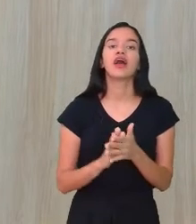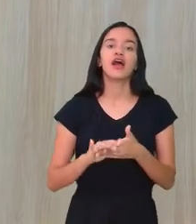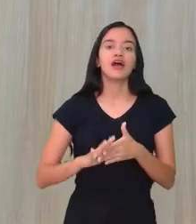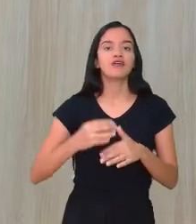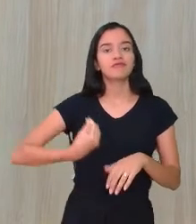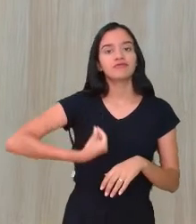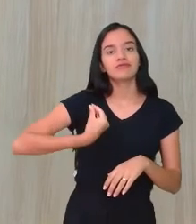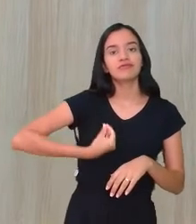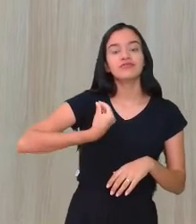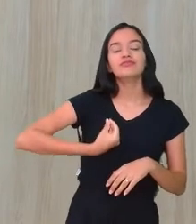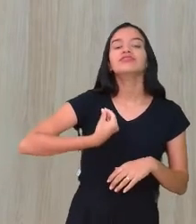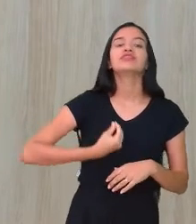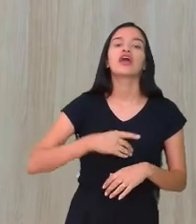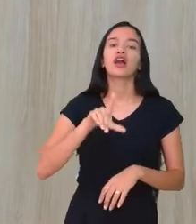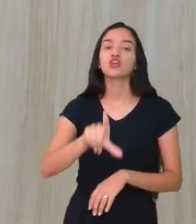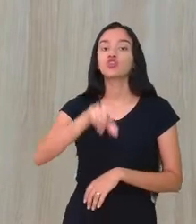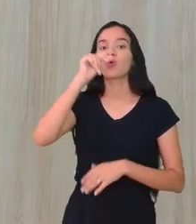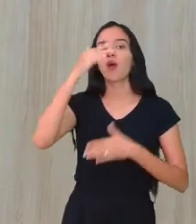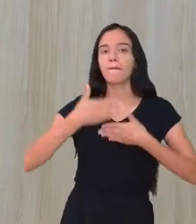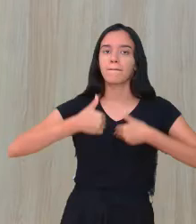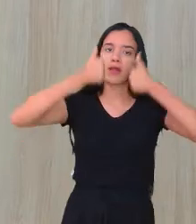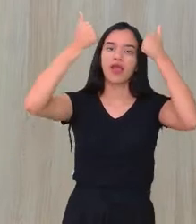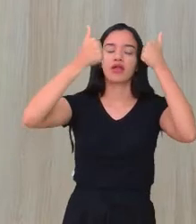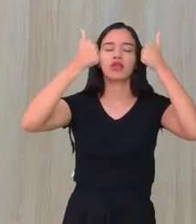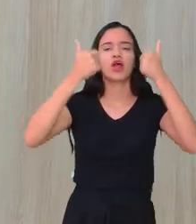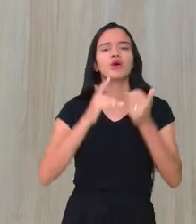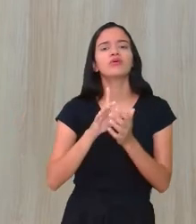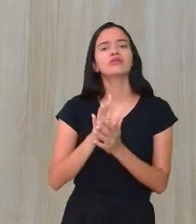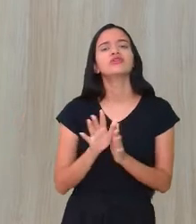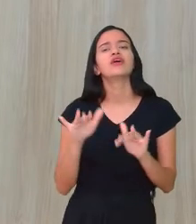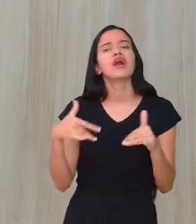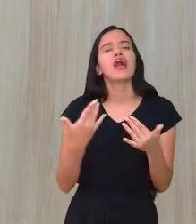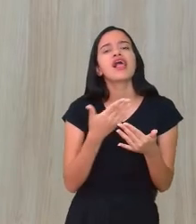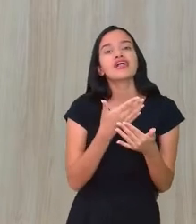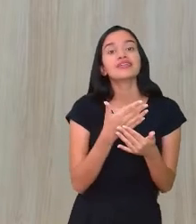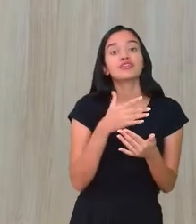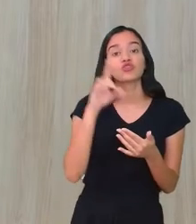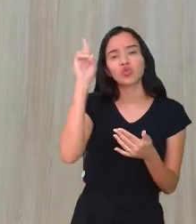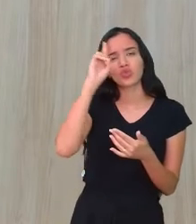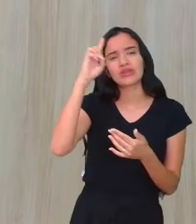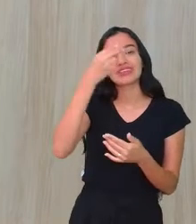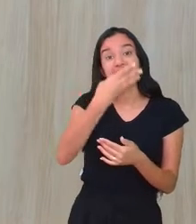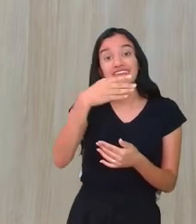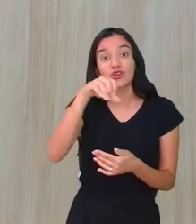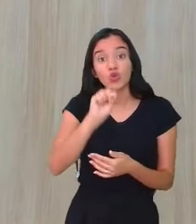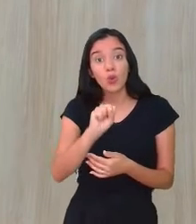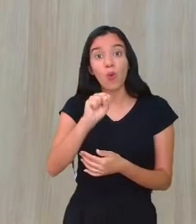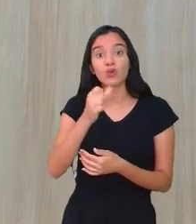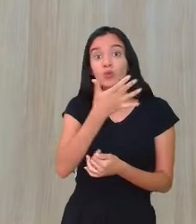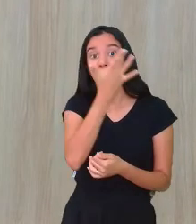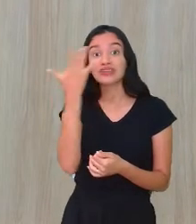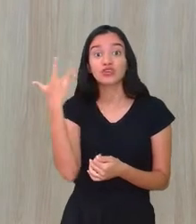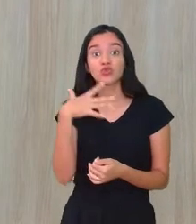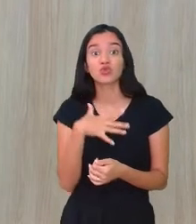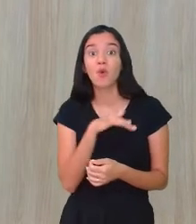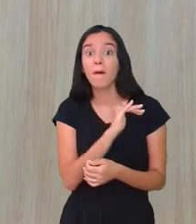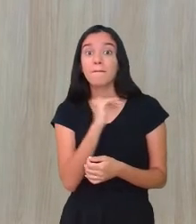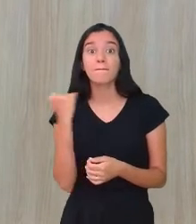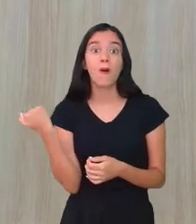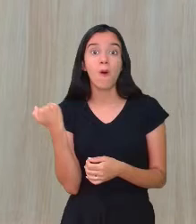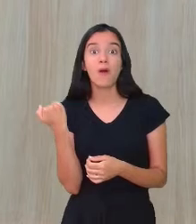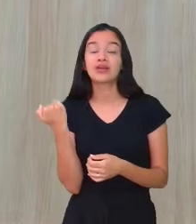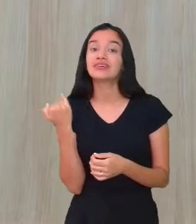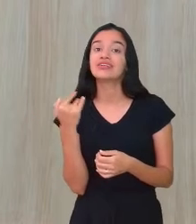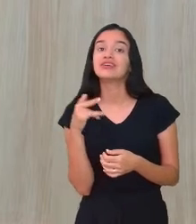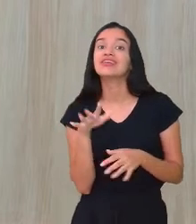E, realmente, em dados, nós temos que a cada dia 38 pessoas morrem de suicídio, né? E durante o ano, 14